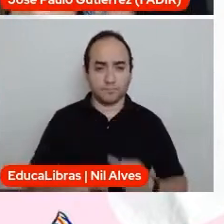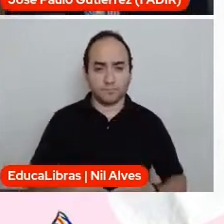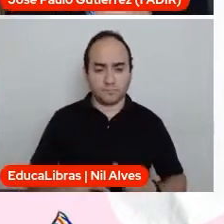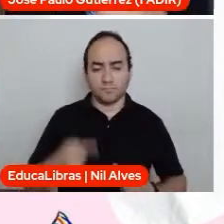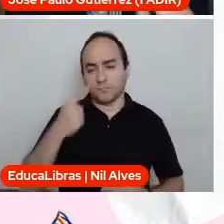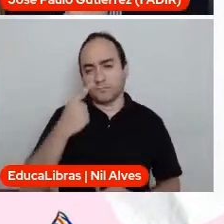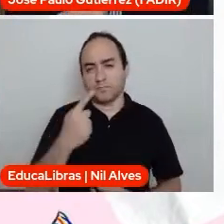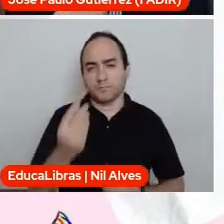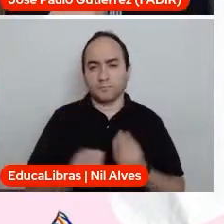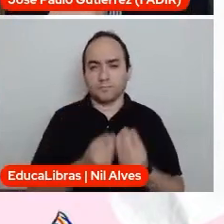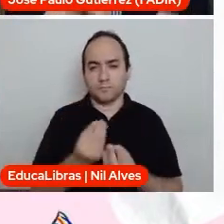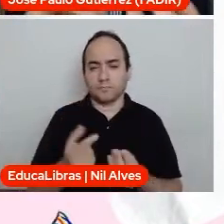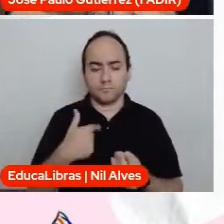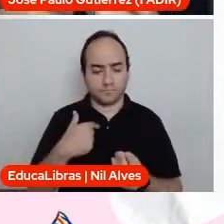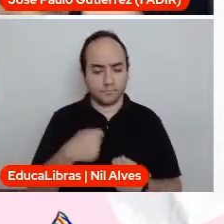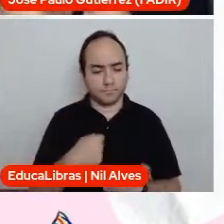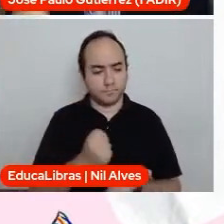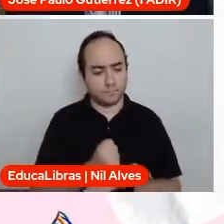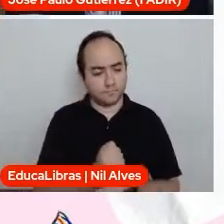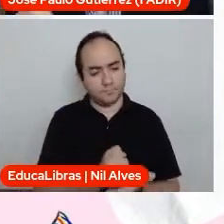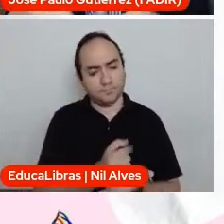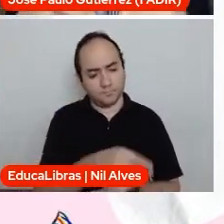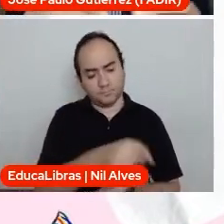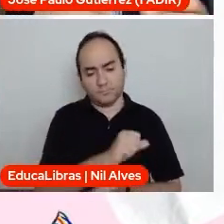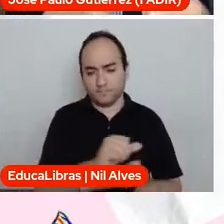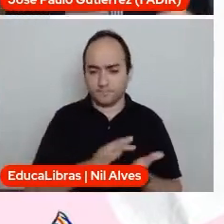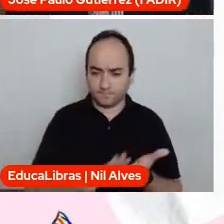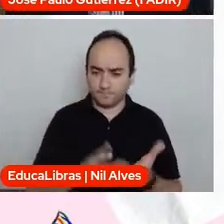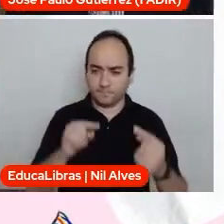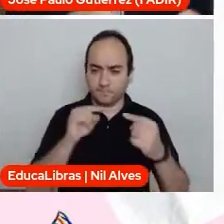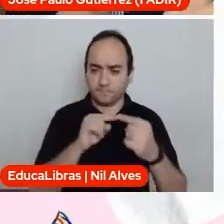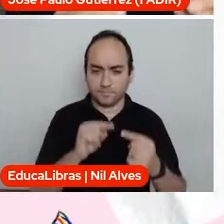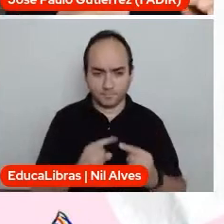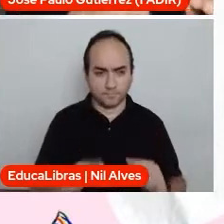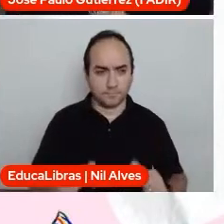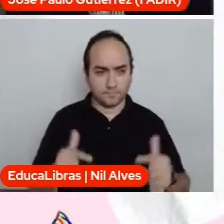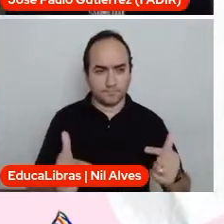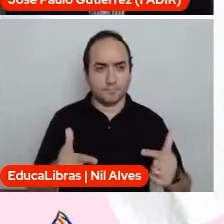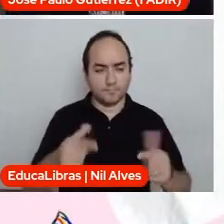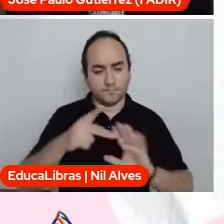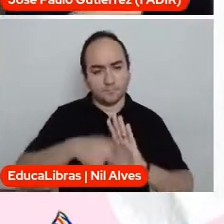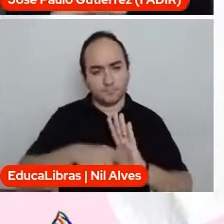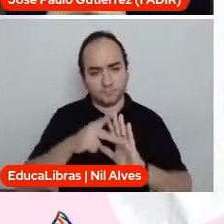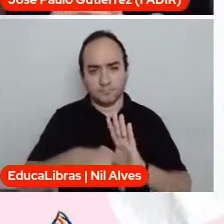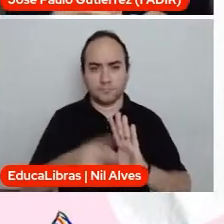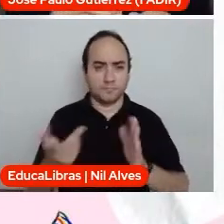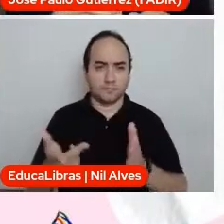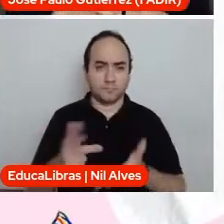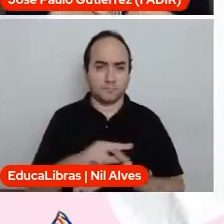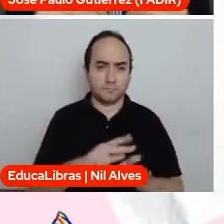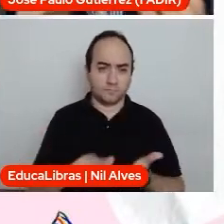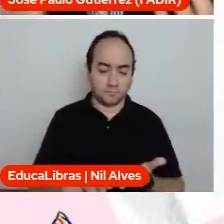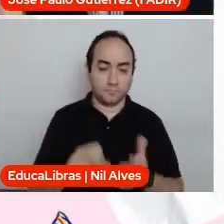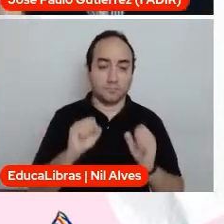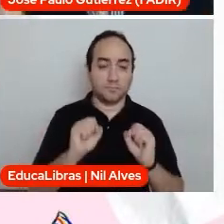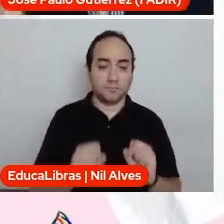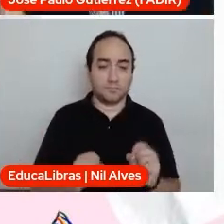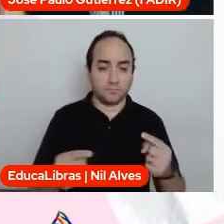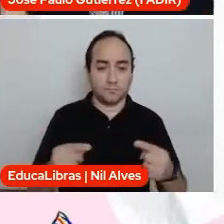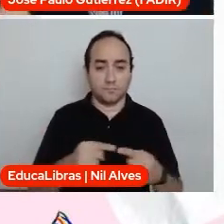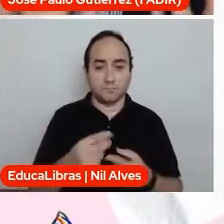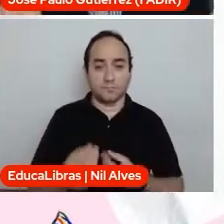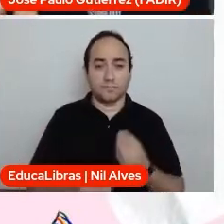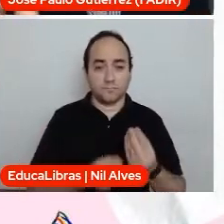você pode contribuir com uma atividade, com uma ação, com um projeto que possa trazer